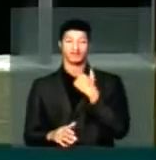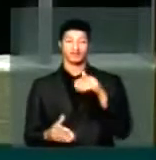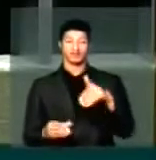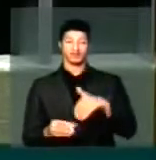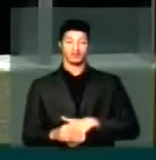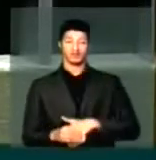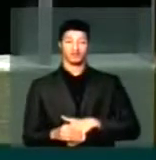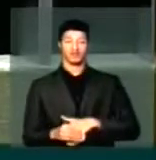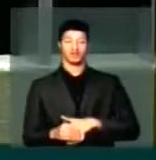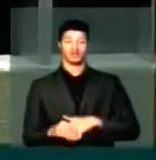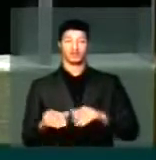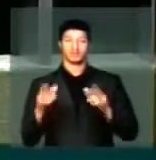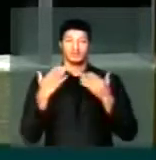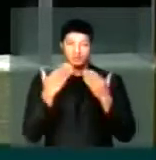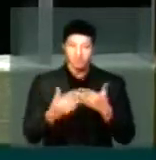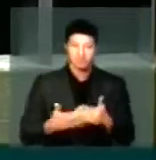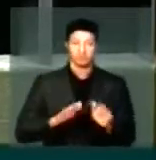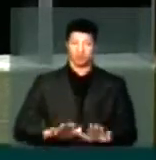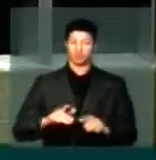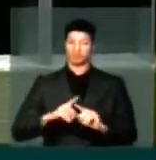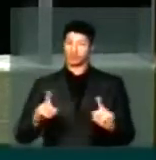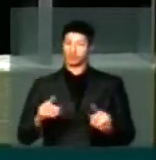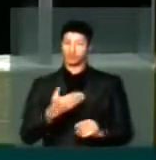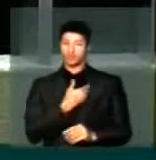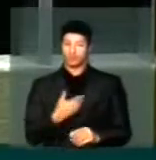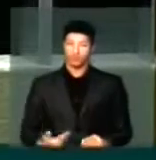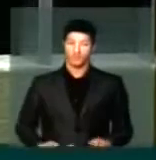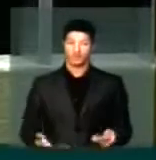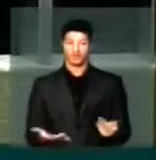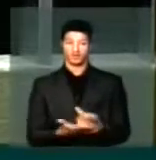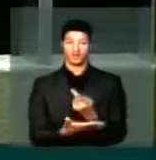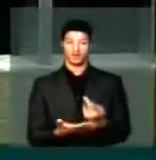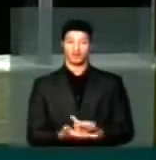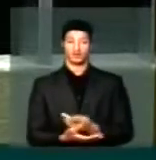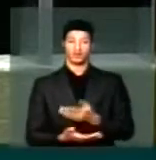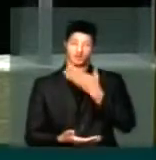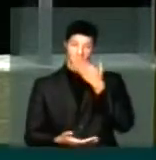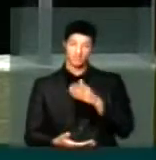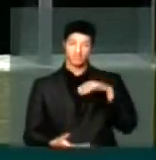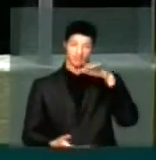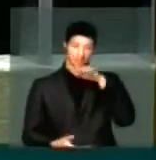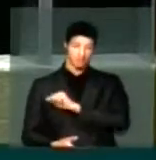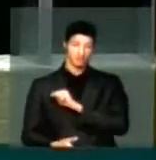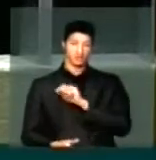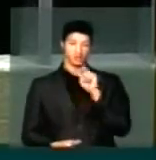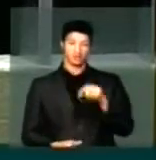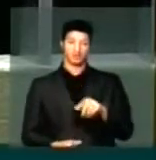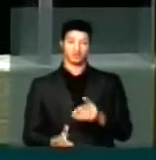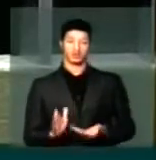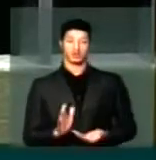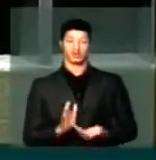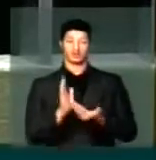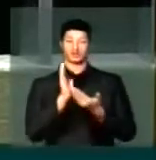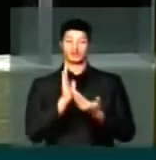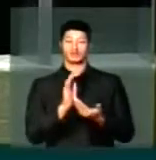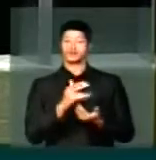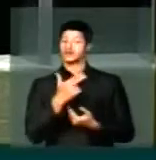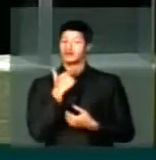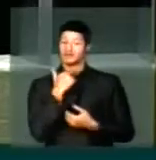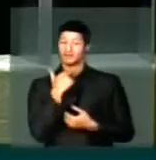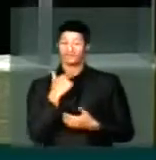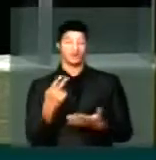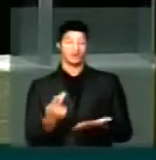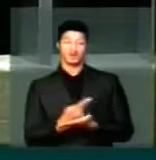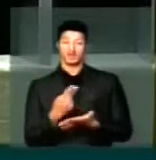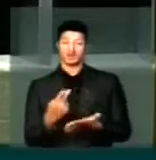ser votado a toque de caixa. O governo errou ao pedir urgência aqui. A Câmara não pode